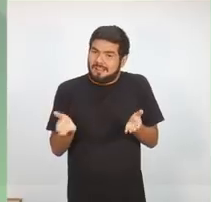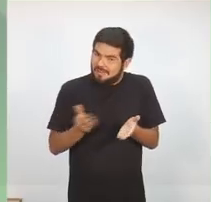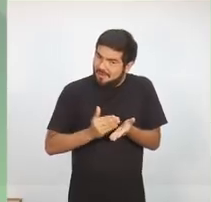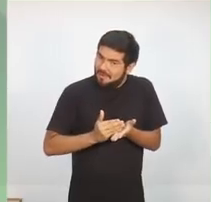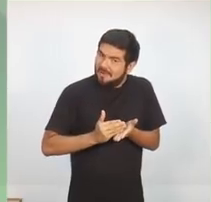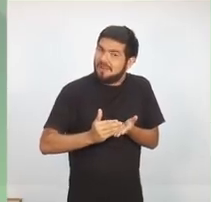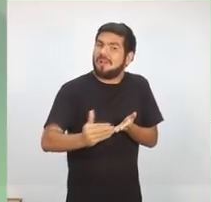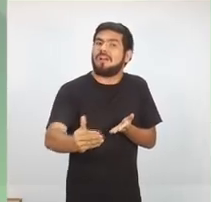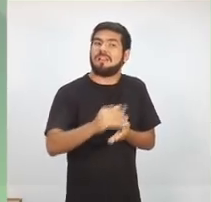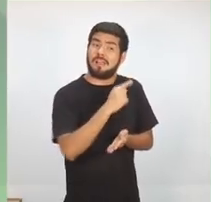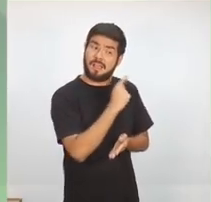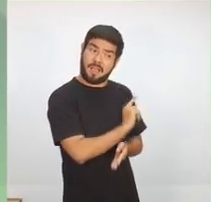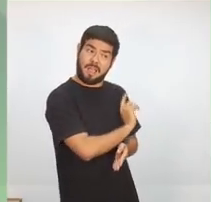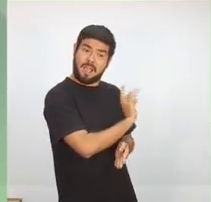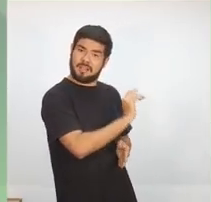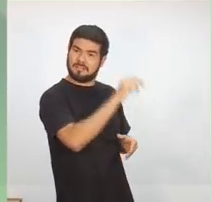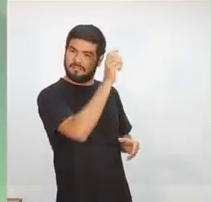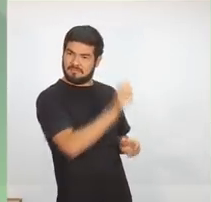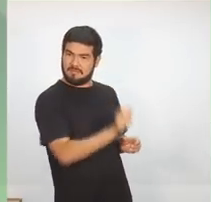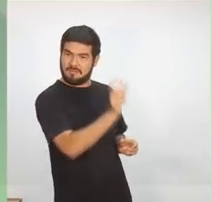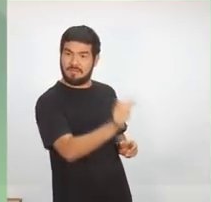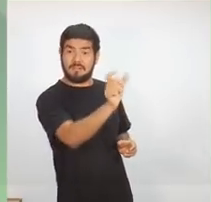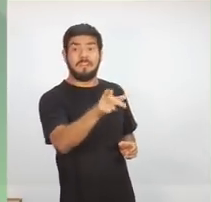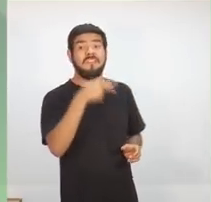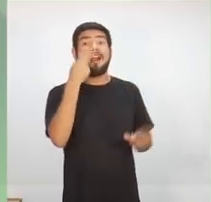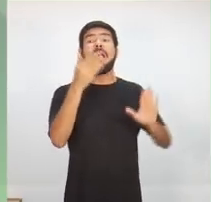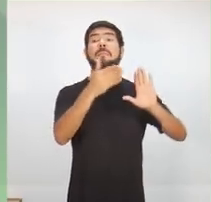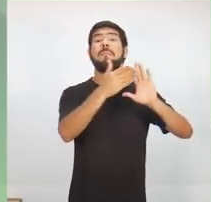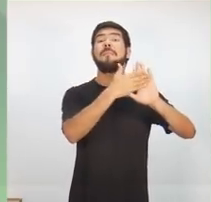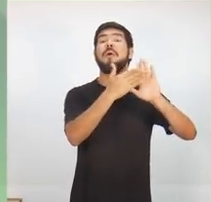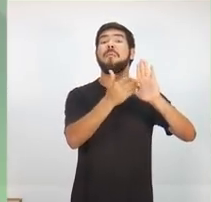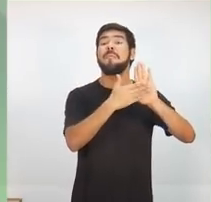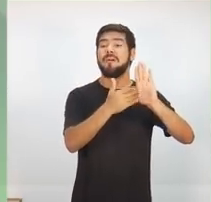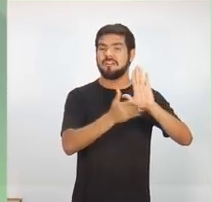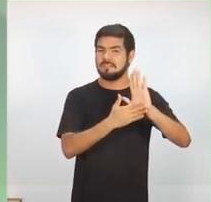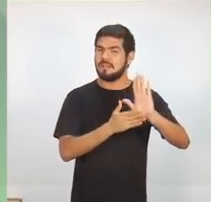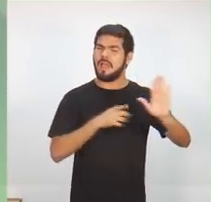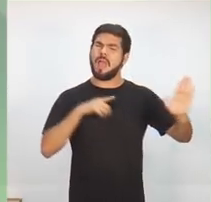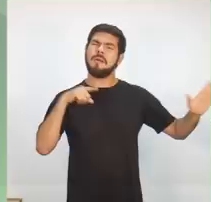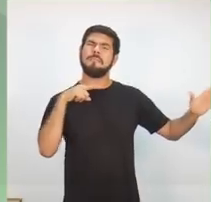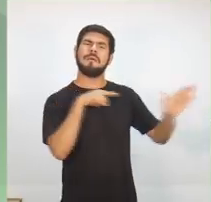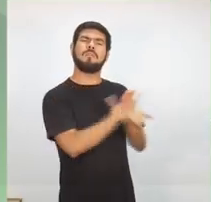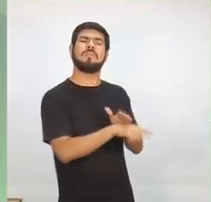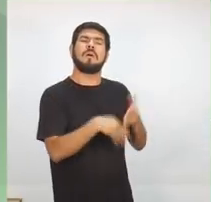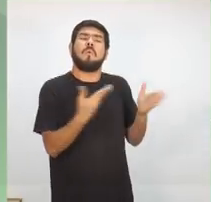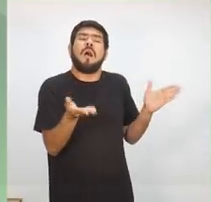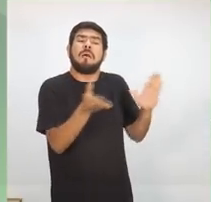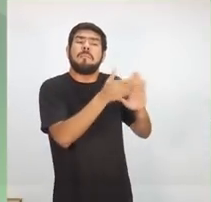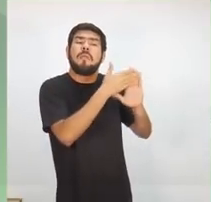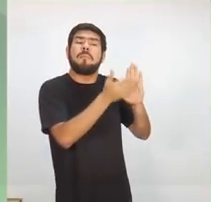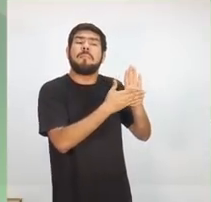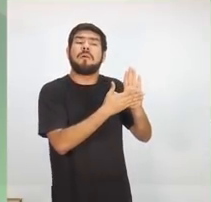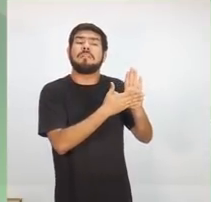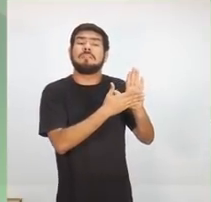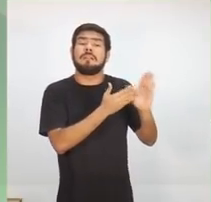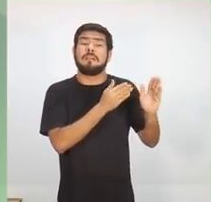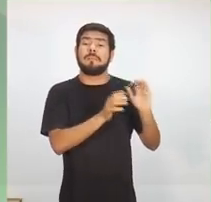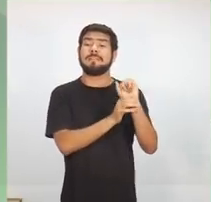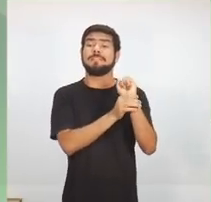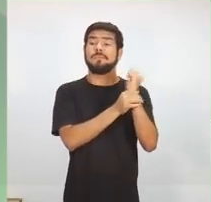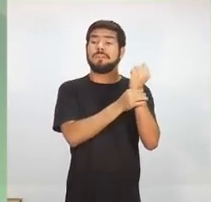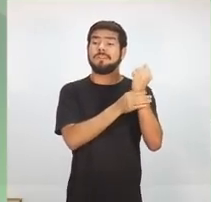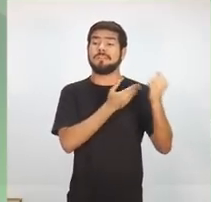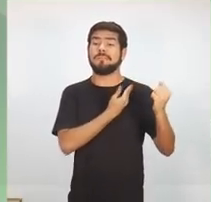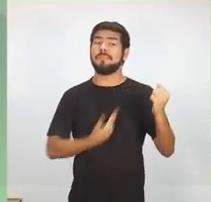agora, os nossos candidatos falarão sobre propostas. A pergunta é, qual a proposta para a segurança pública?